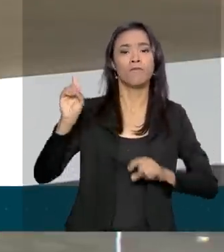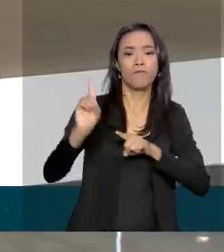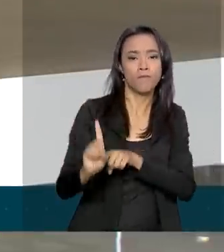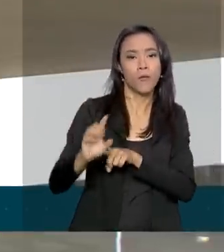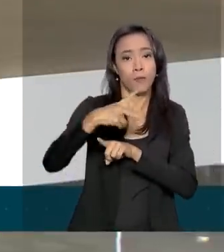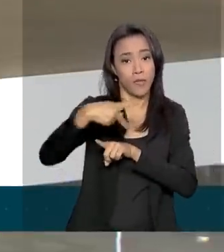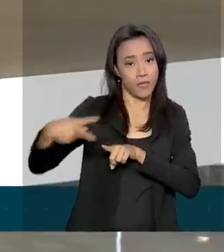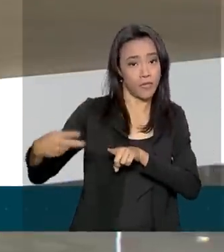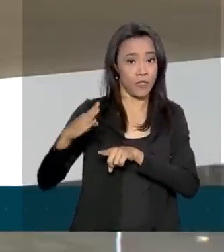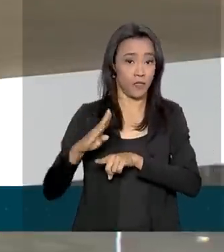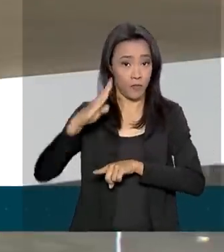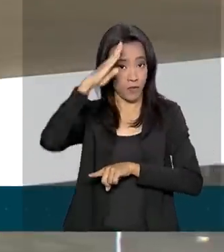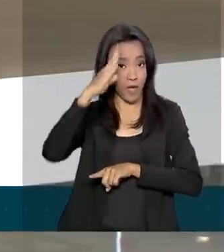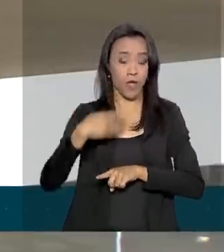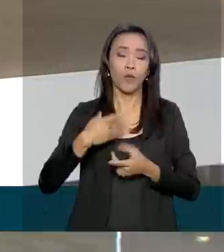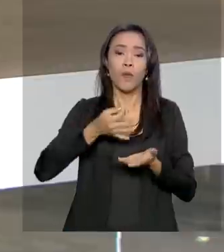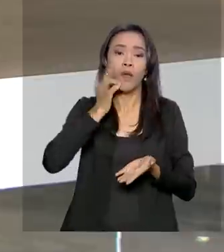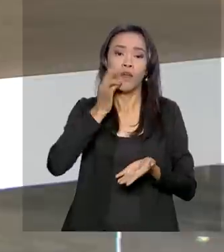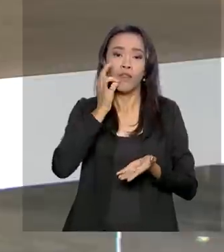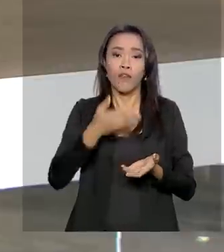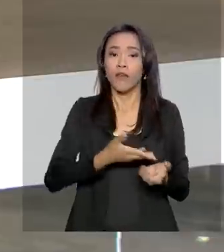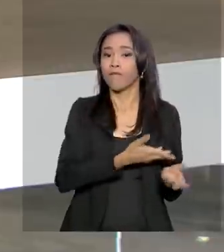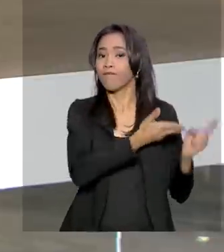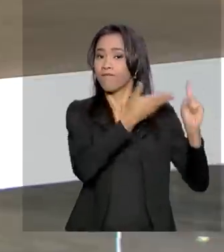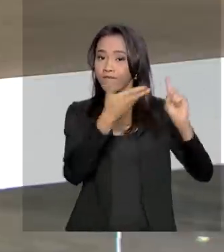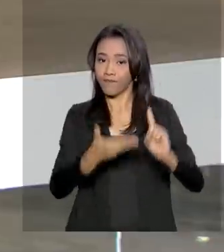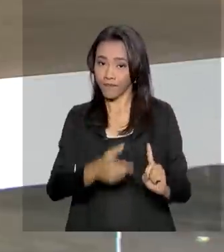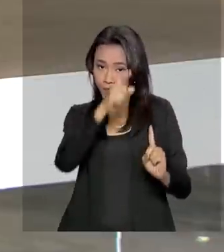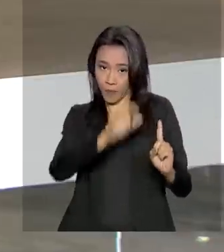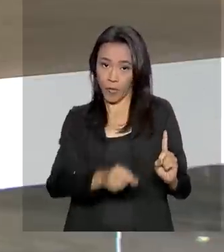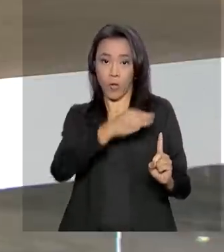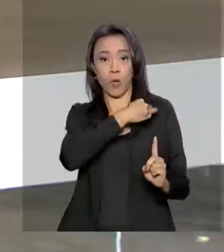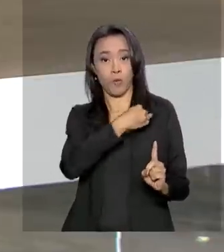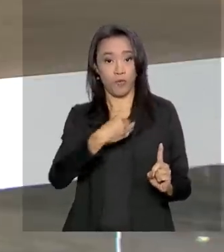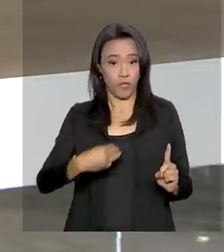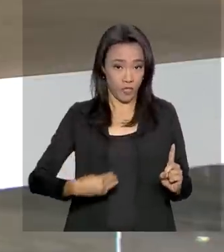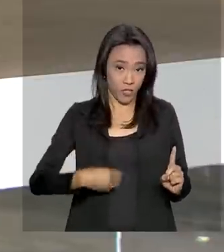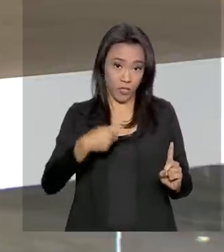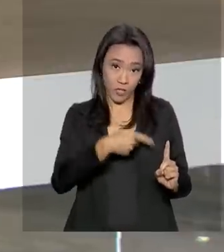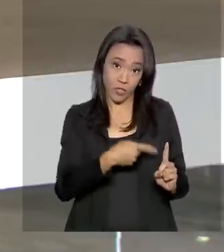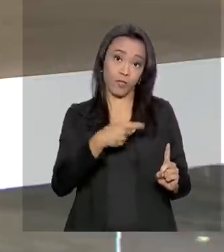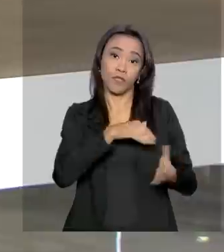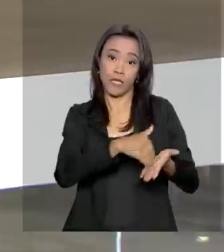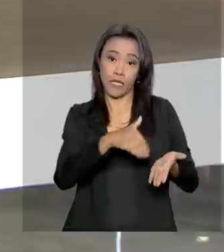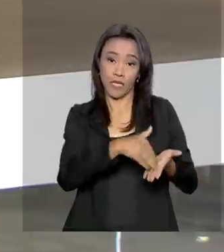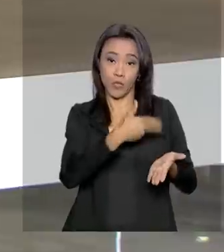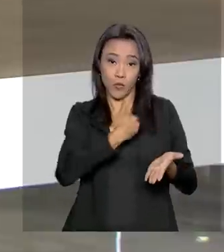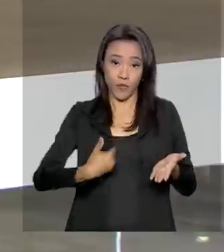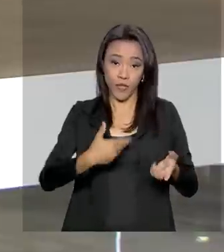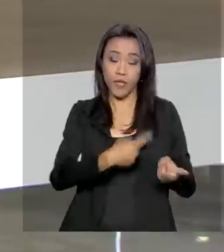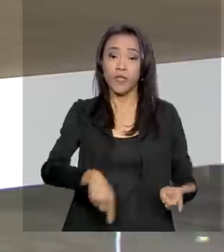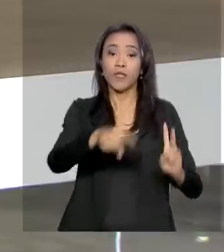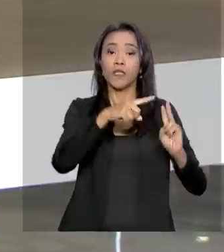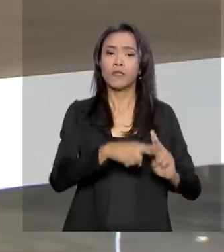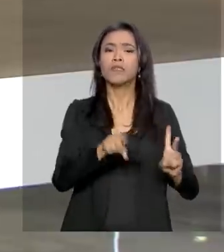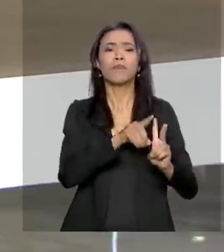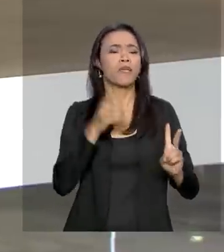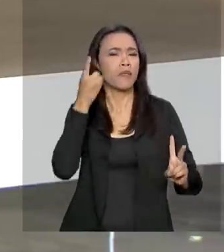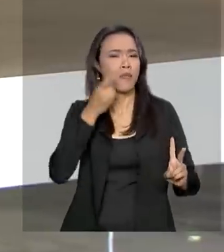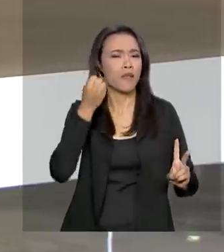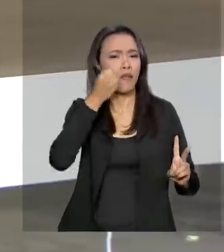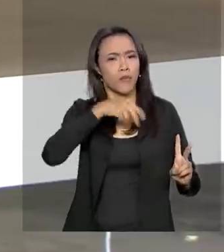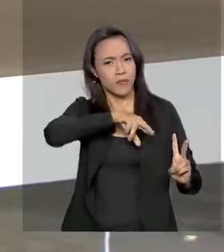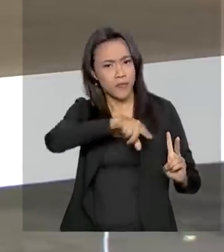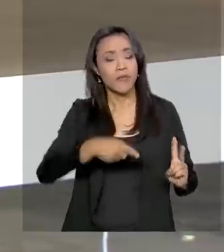tomou café da manhã com o ministro da Secretaria de Governo, Luiz Eduardo Ramos, com parlamentares e também com o